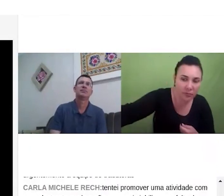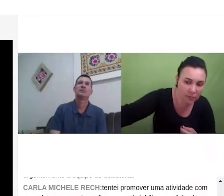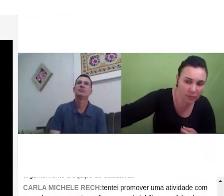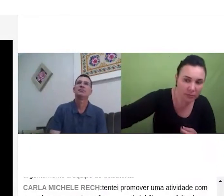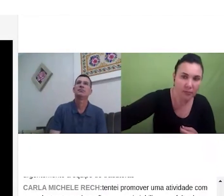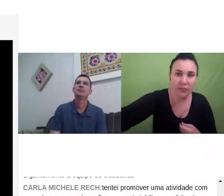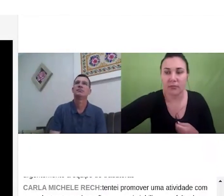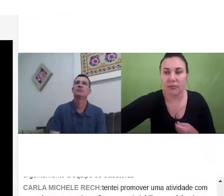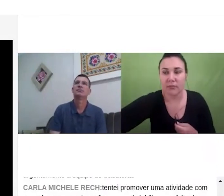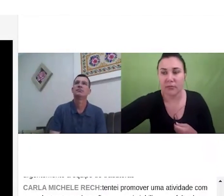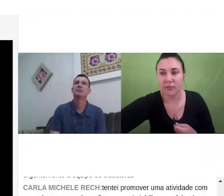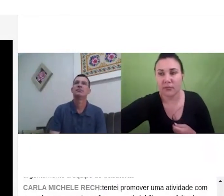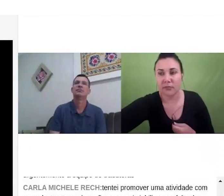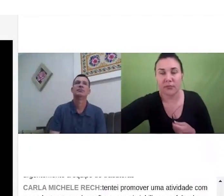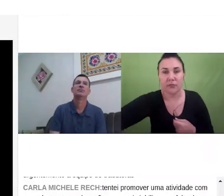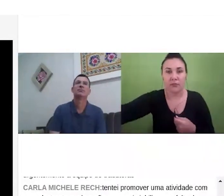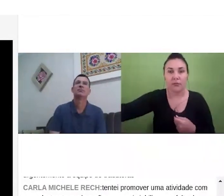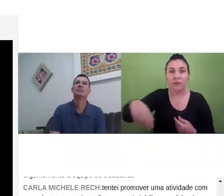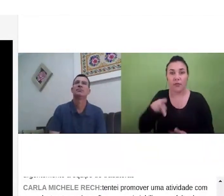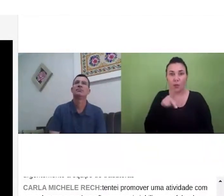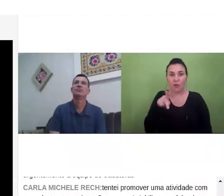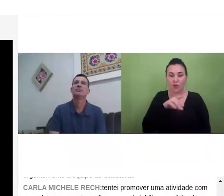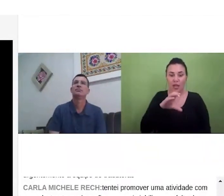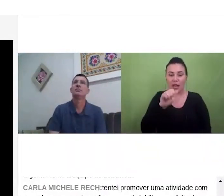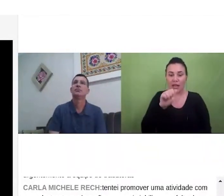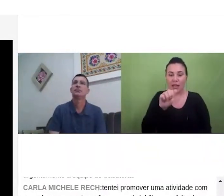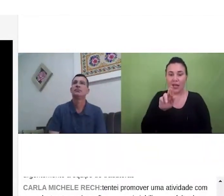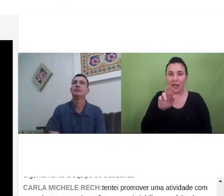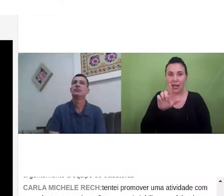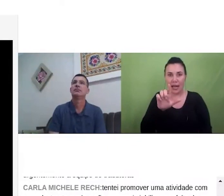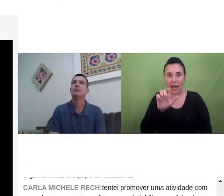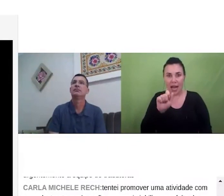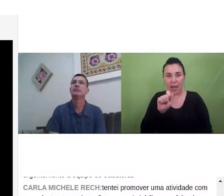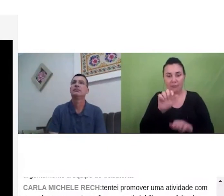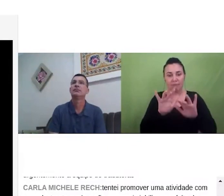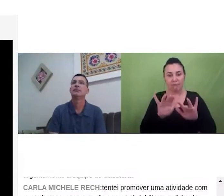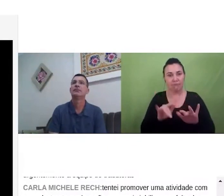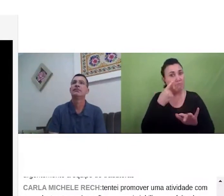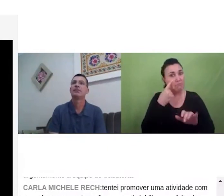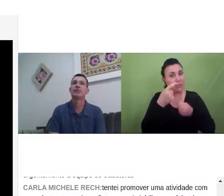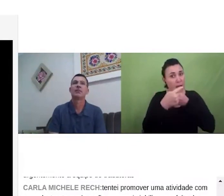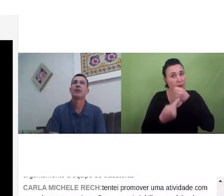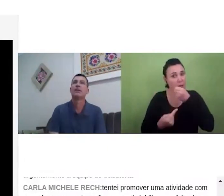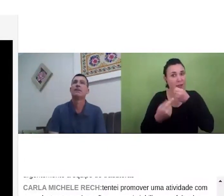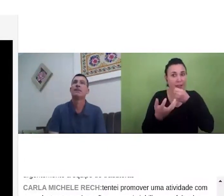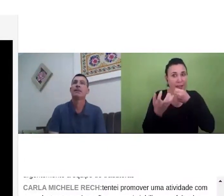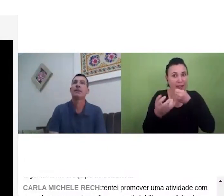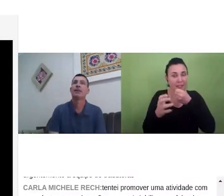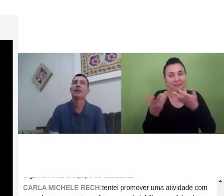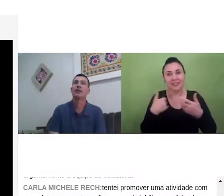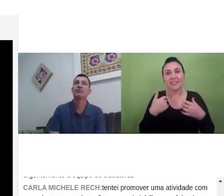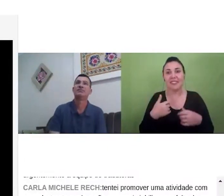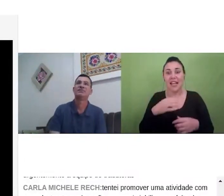a senhora Carla está digitando você quer abrir seu microfone eu acho que é mais rápido